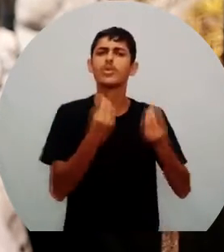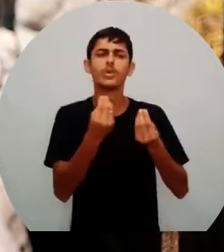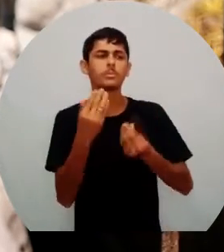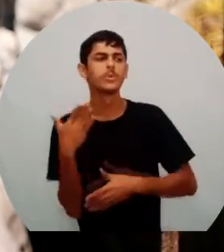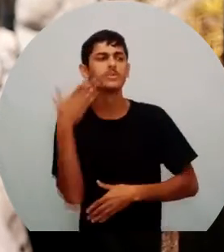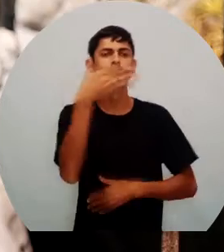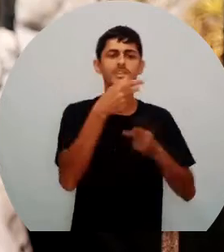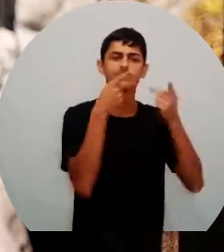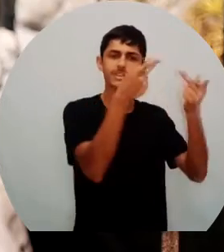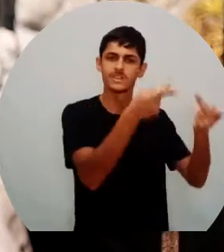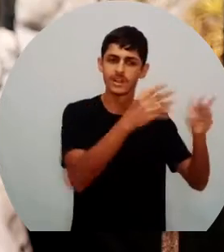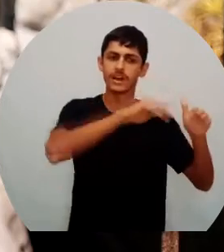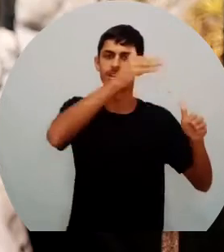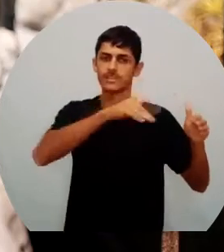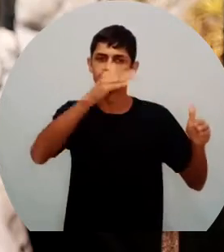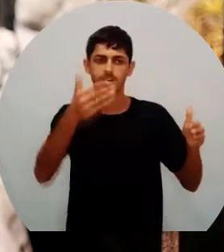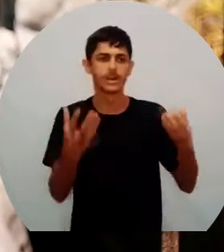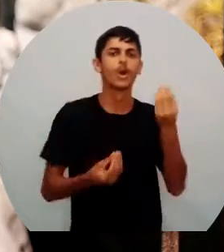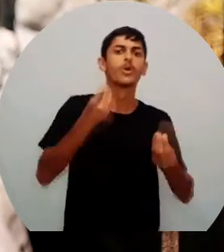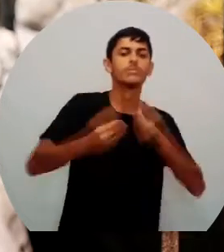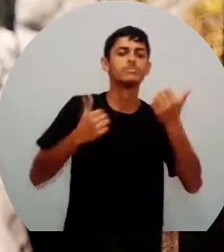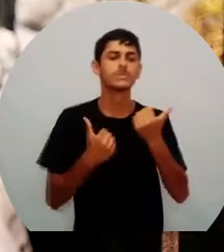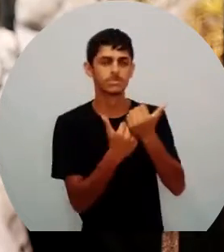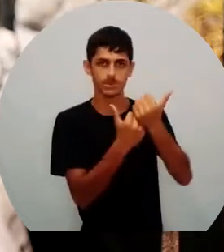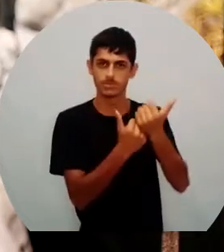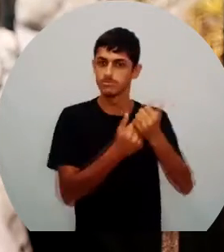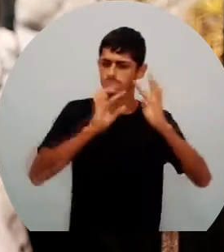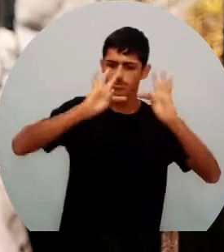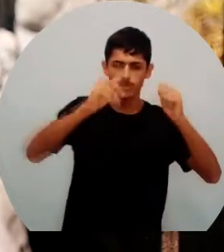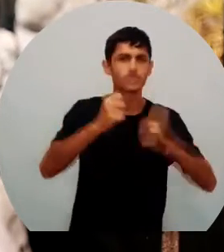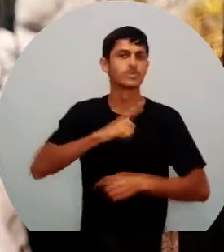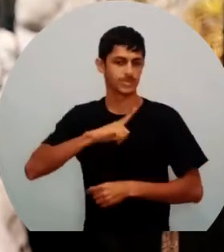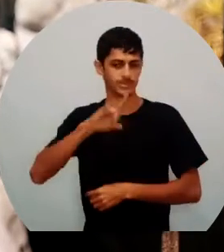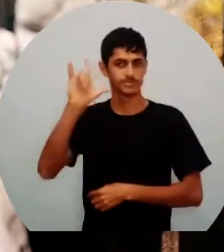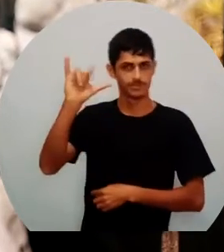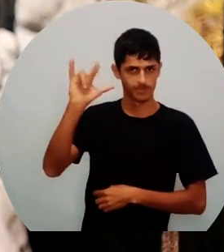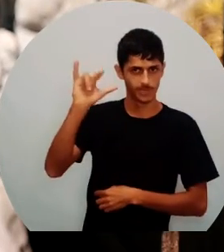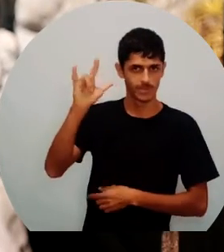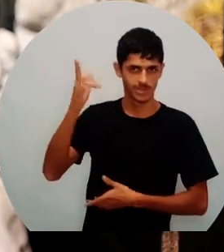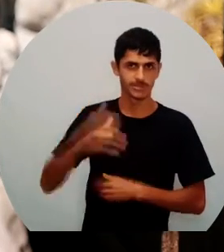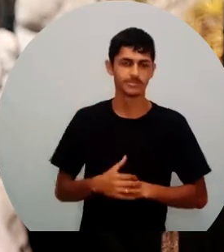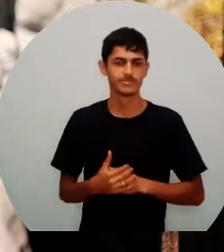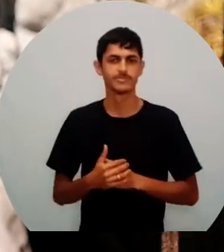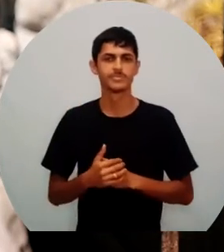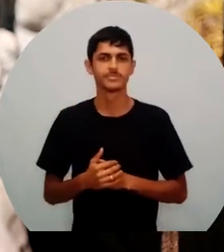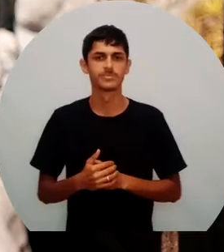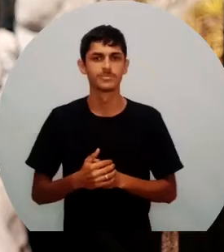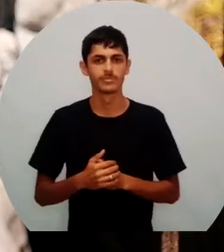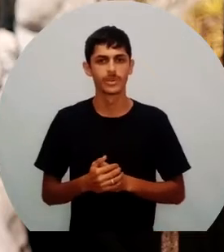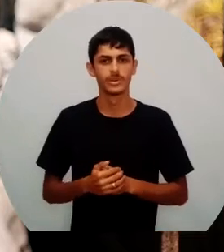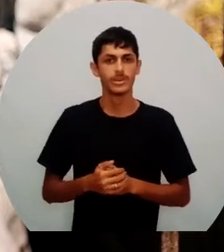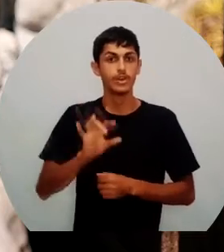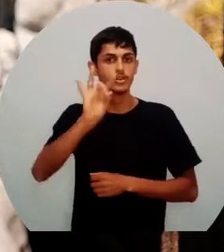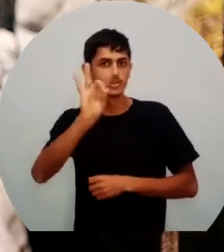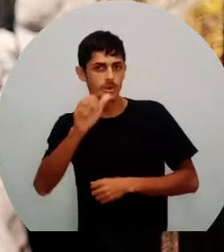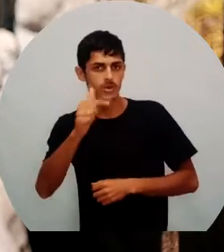rapel na Serra do Pará e a gente está à disposição. Está localizada na Vila do Pará, que está a